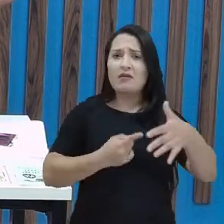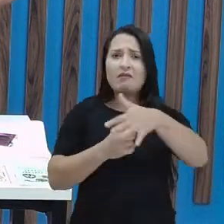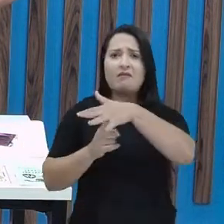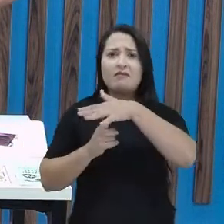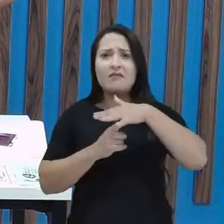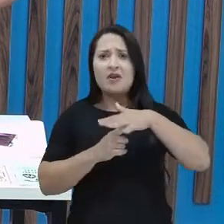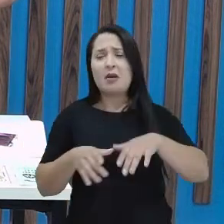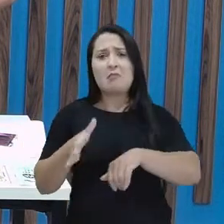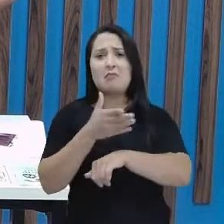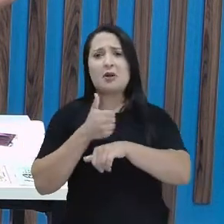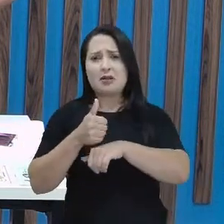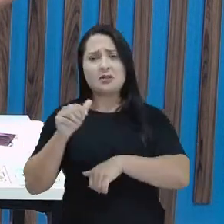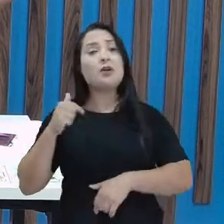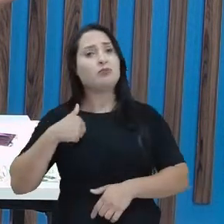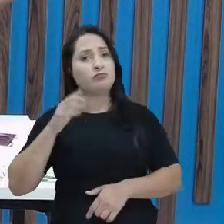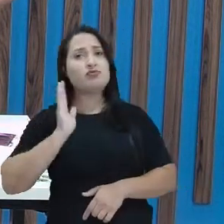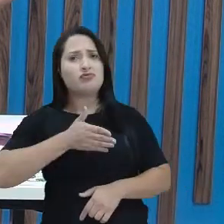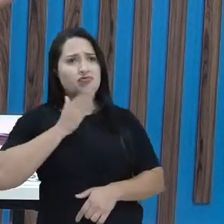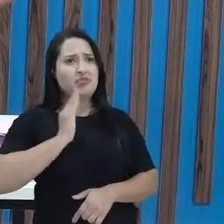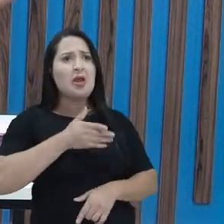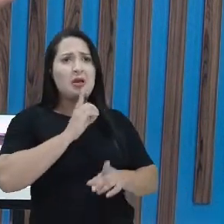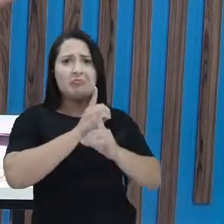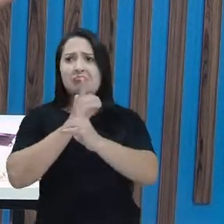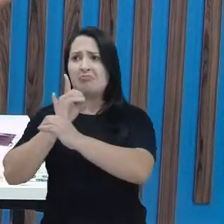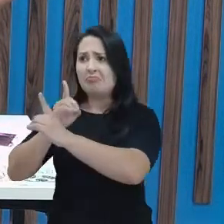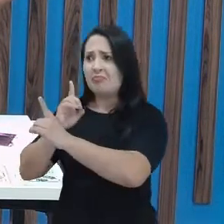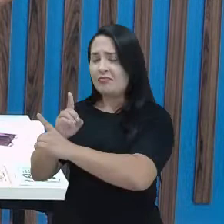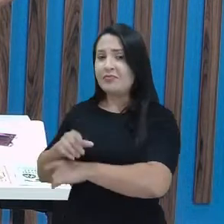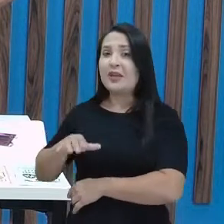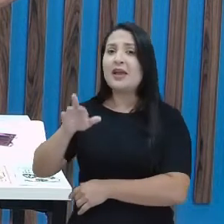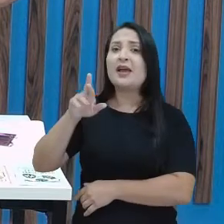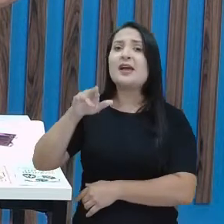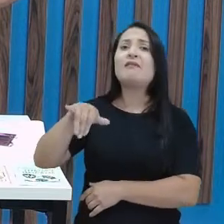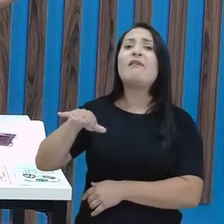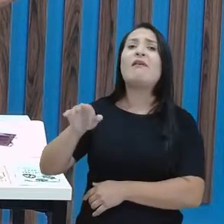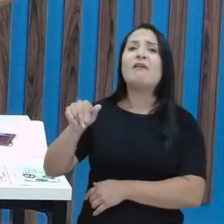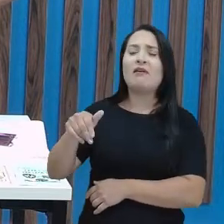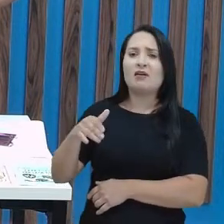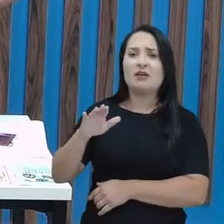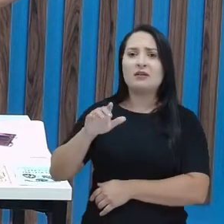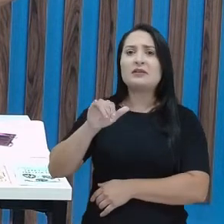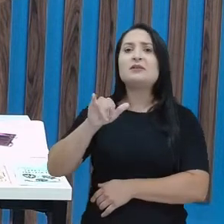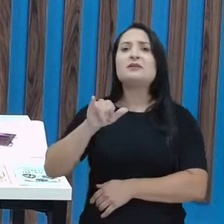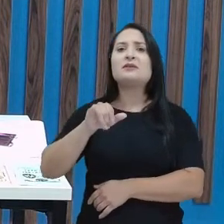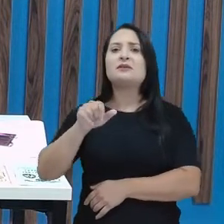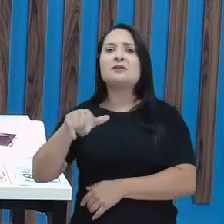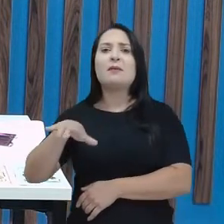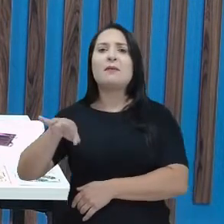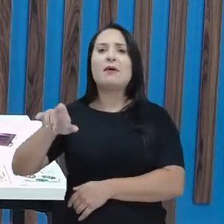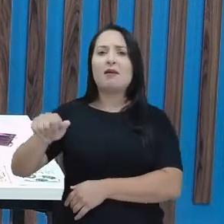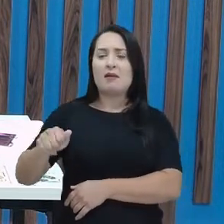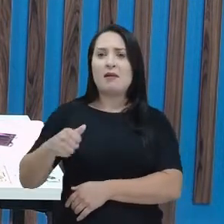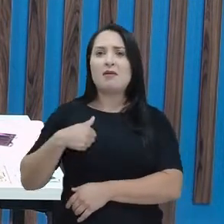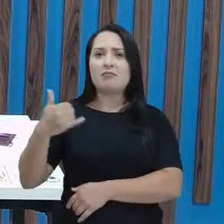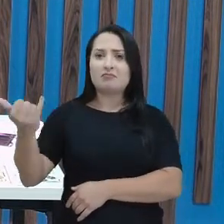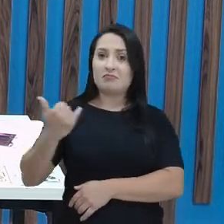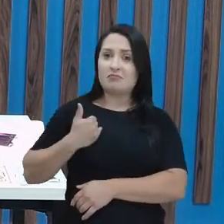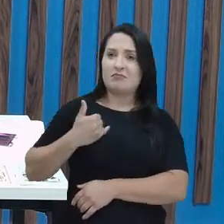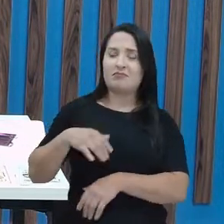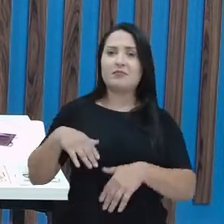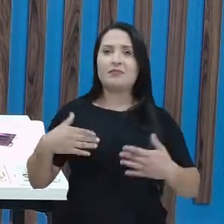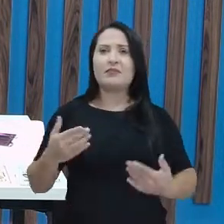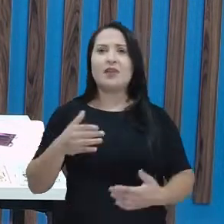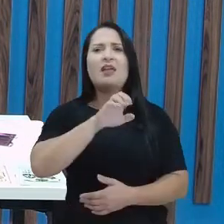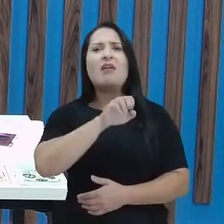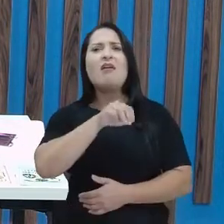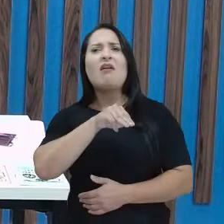praças? Eu já vi bastante. E você, Rian, fala pra mim, Isabela. E a embolada,